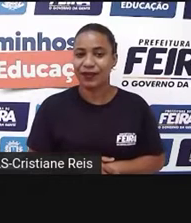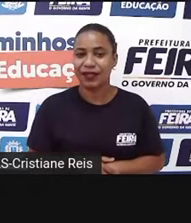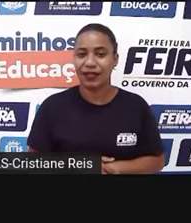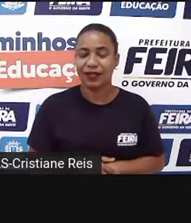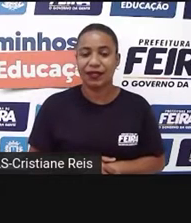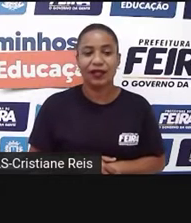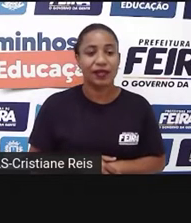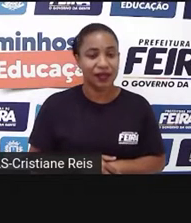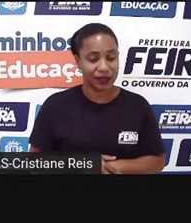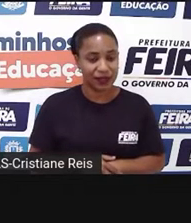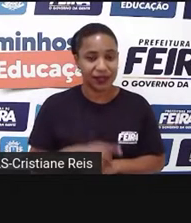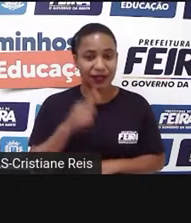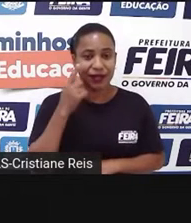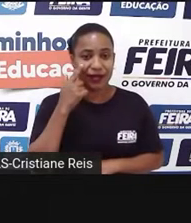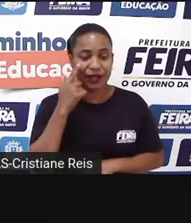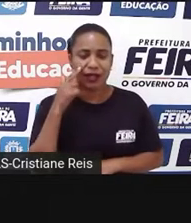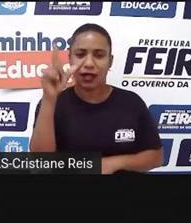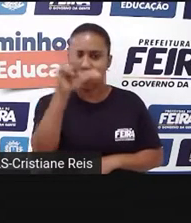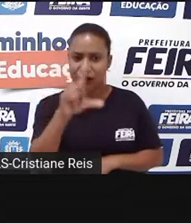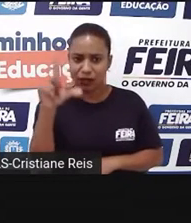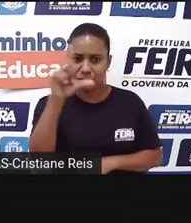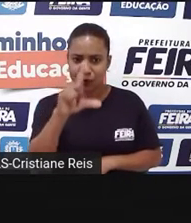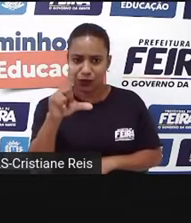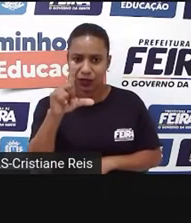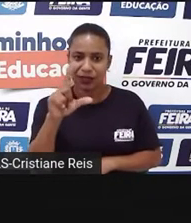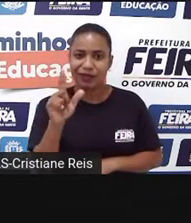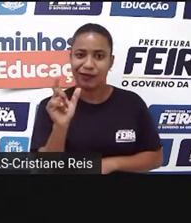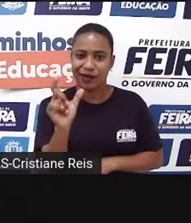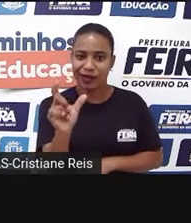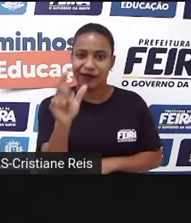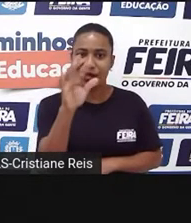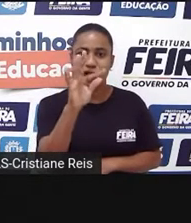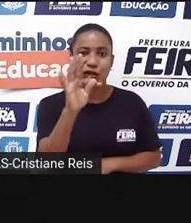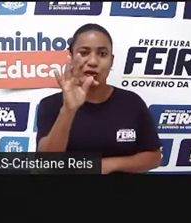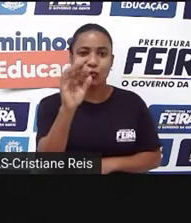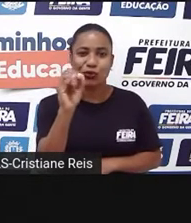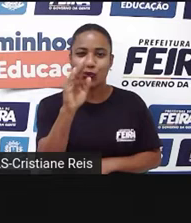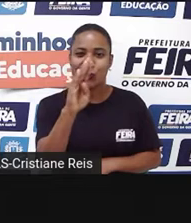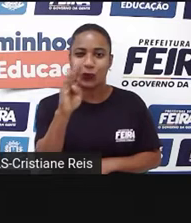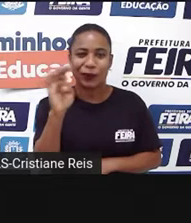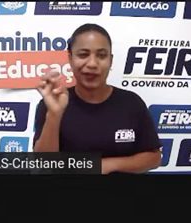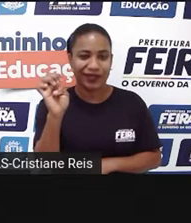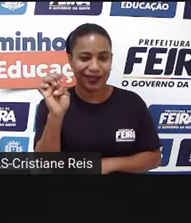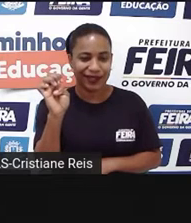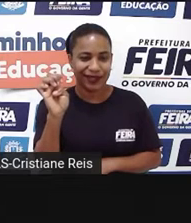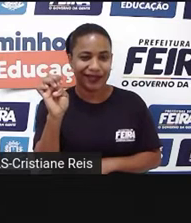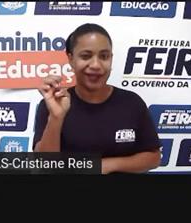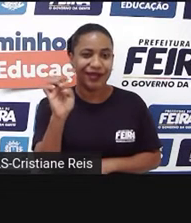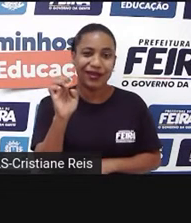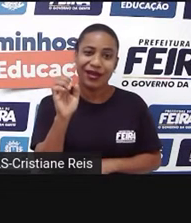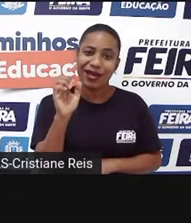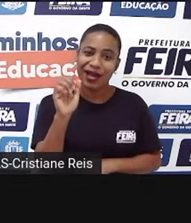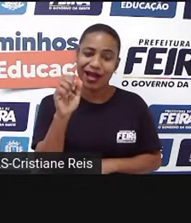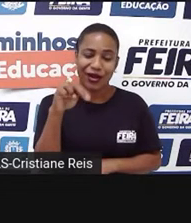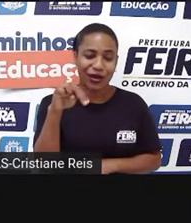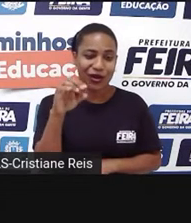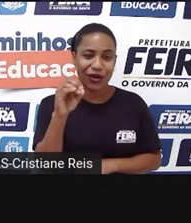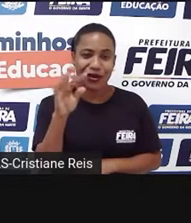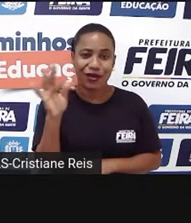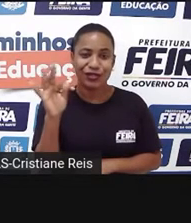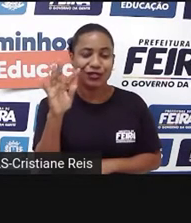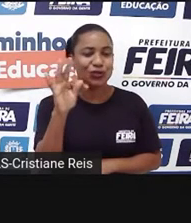falar. To be or not to be? That is the question. Ser ou não ser? Eis a questão.